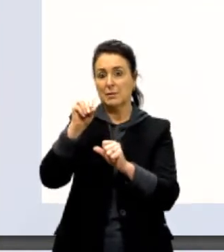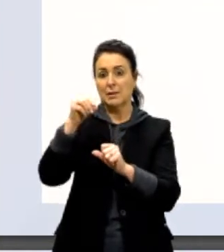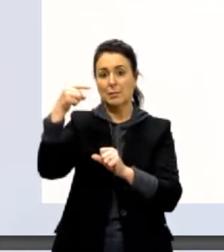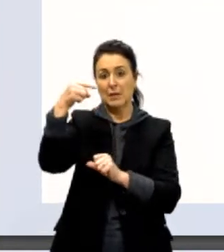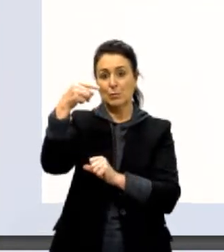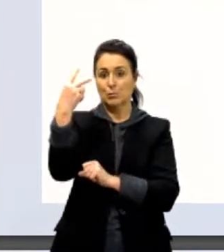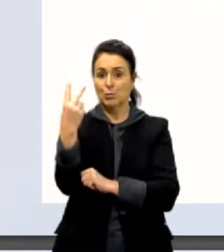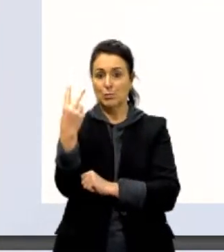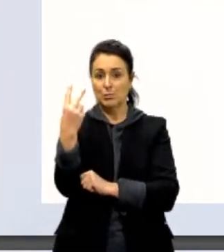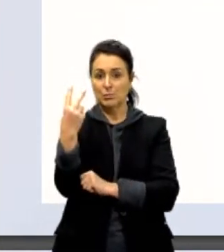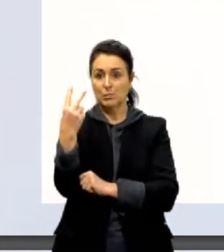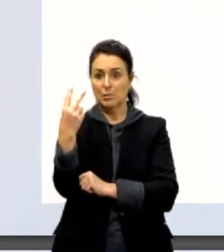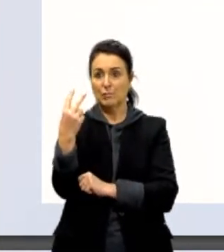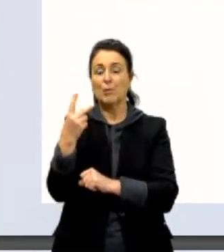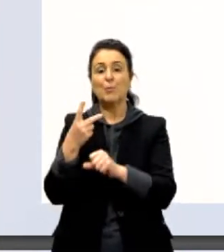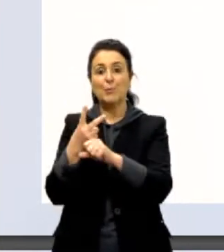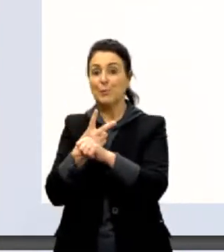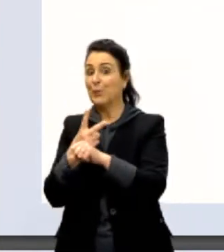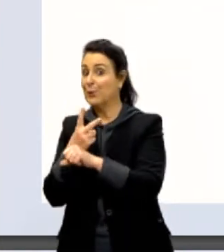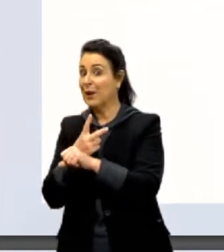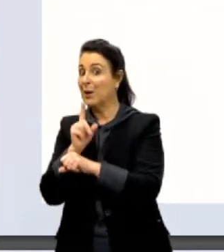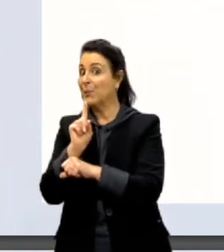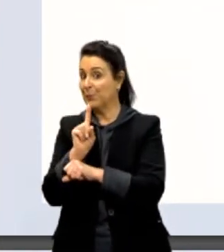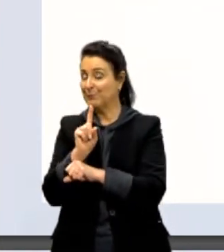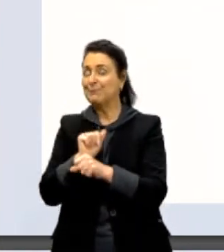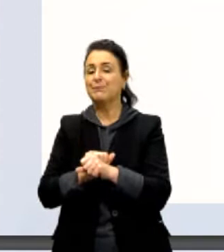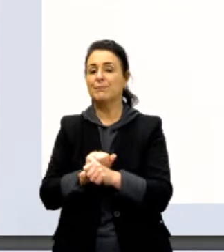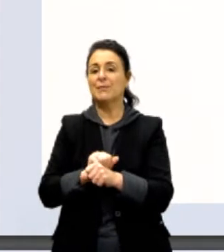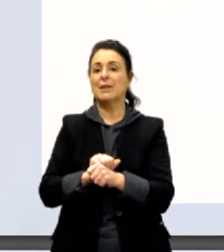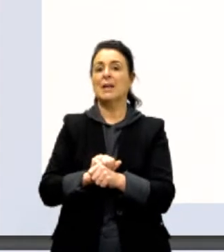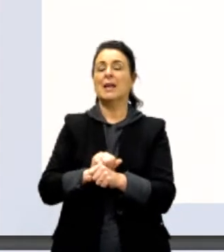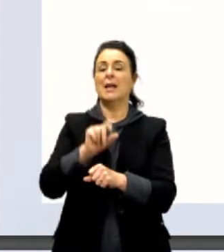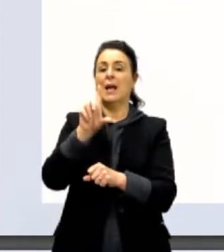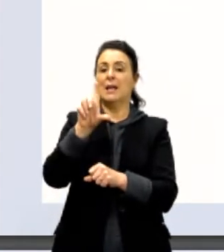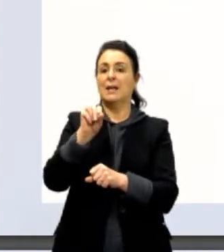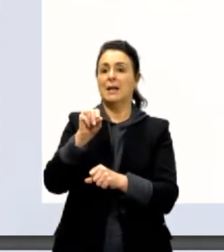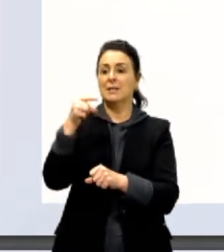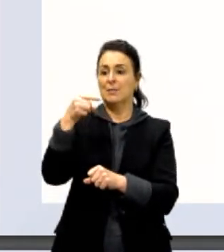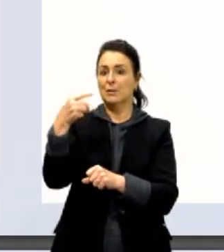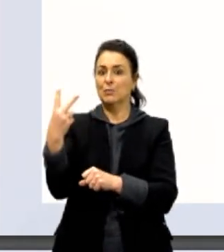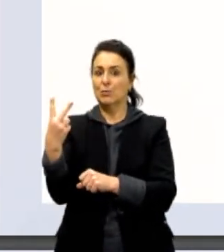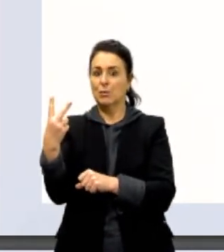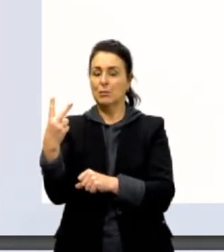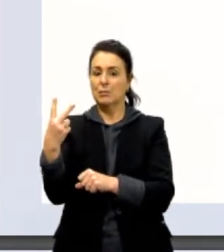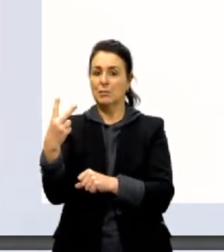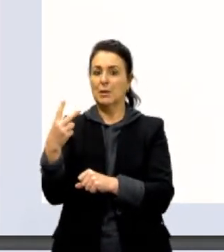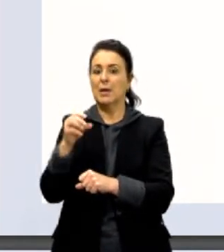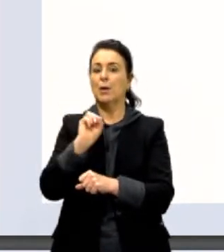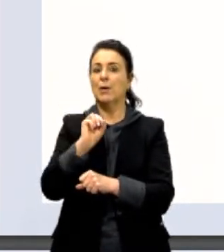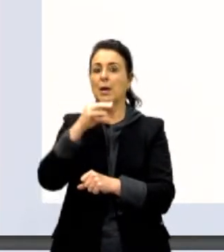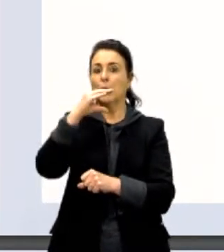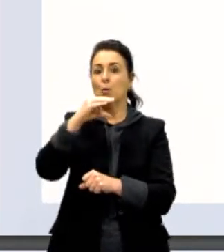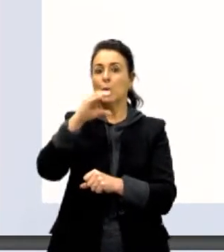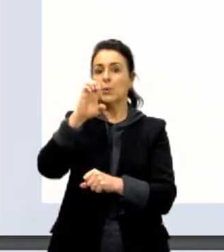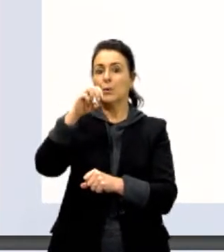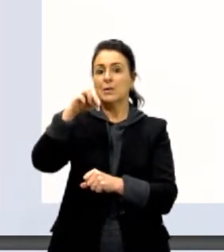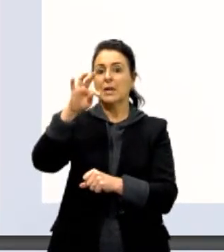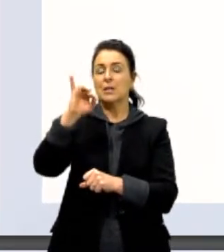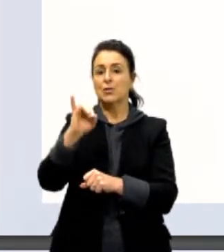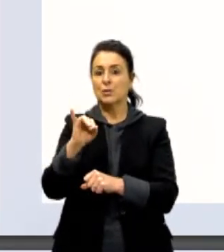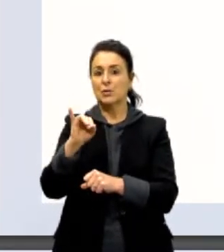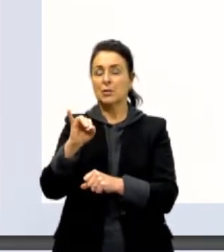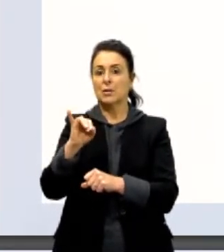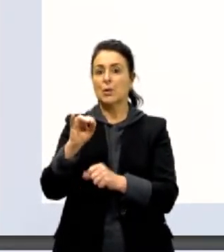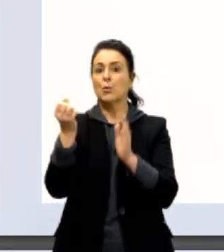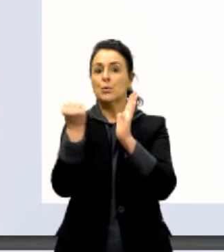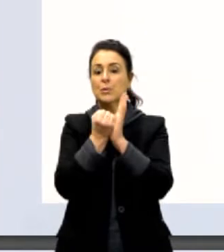procurar qual é o prefixo mais adequado? 10 na menos 2 é o prefixo sente, cujo símbolo é a letra